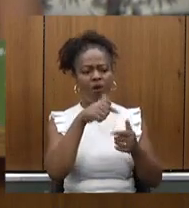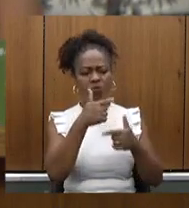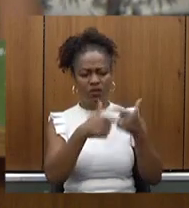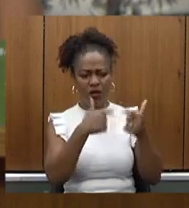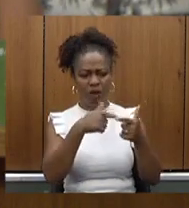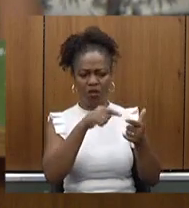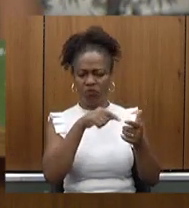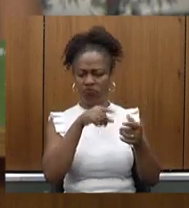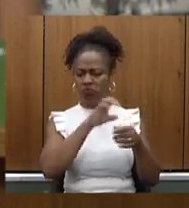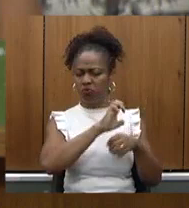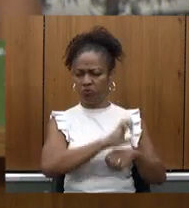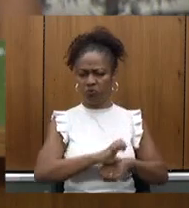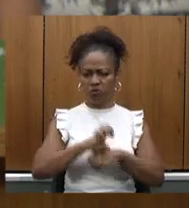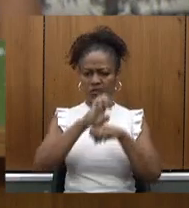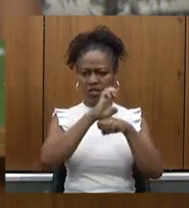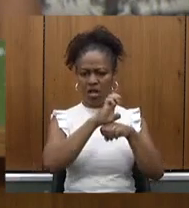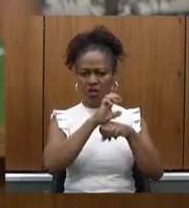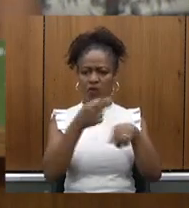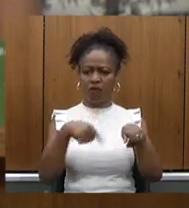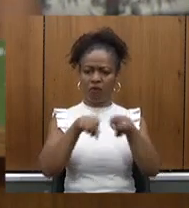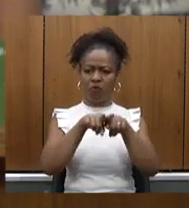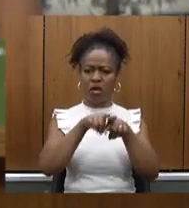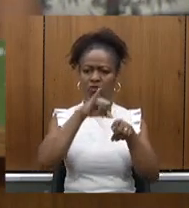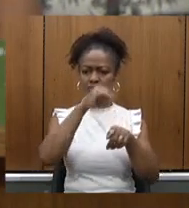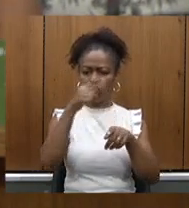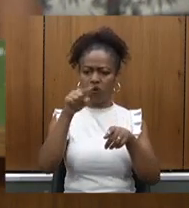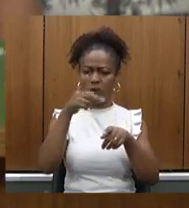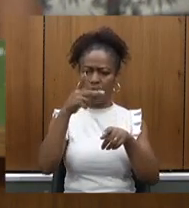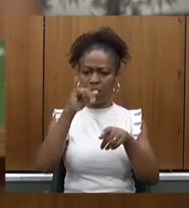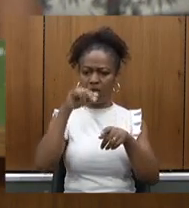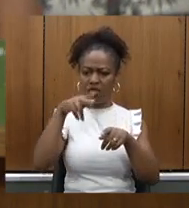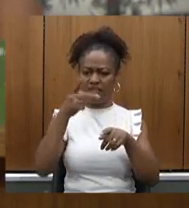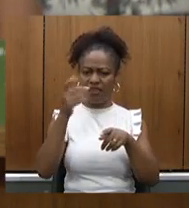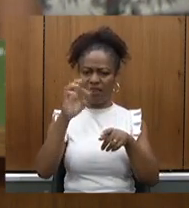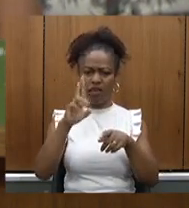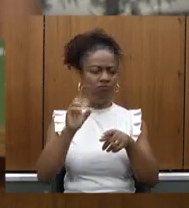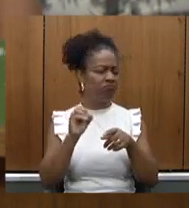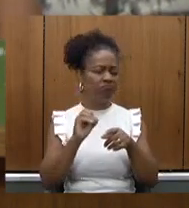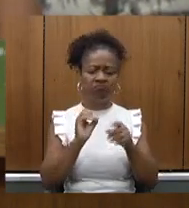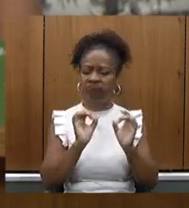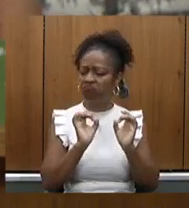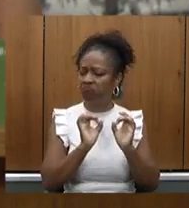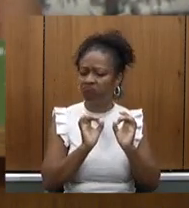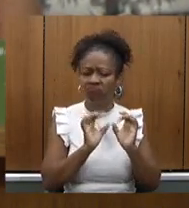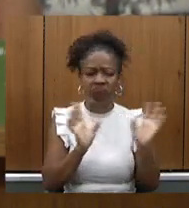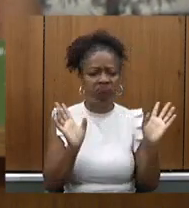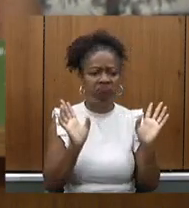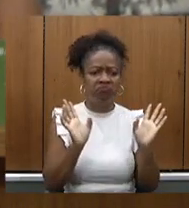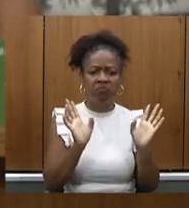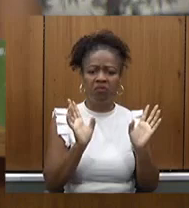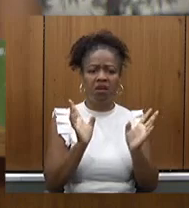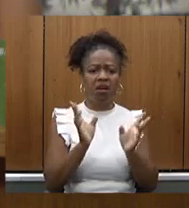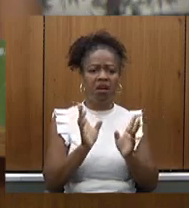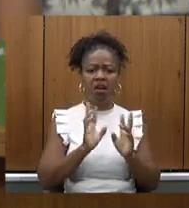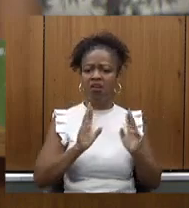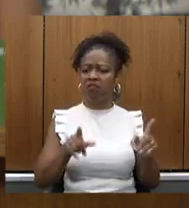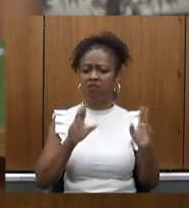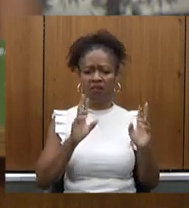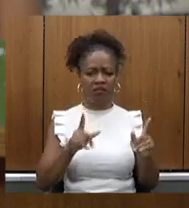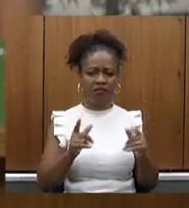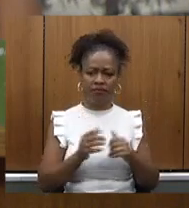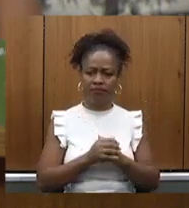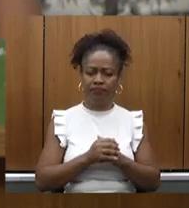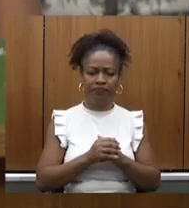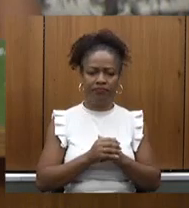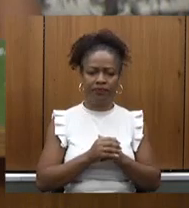vinculada à fundação João Pinheiro isso é indiferente então não existe nenhum pagamento de GFs para servidor que não